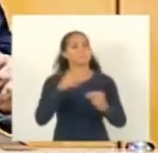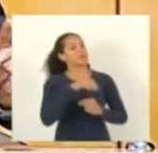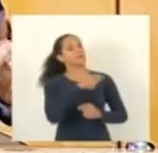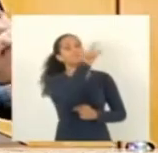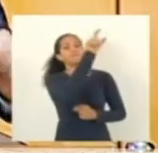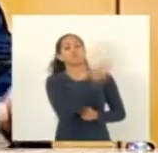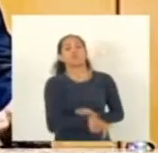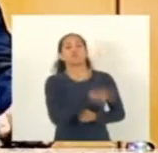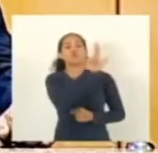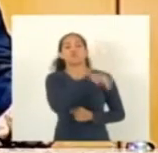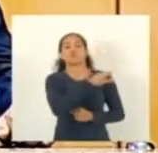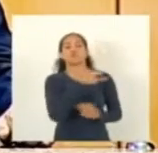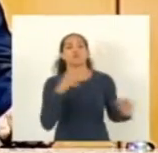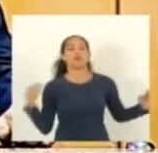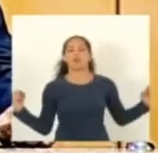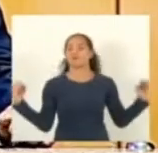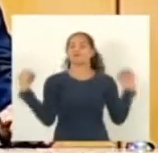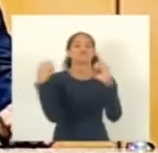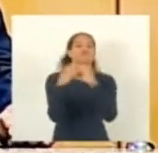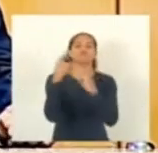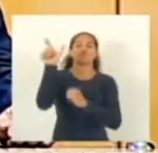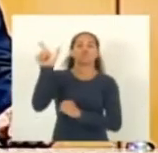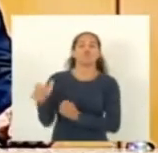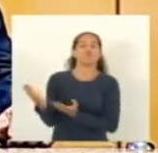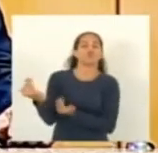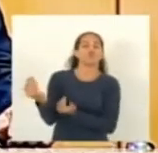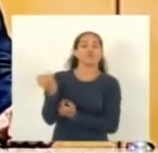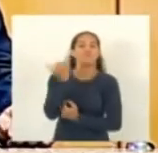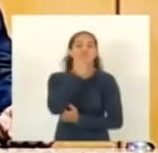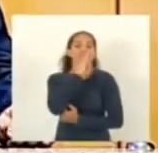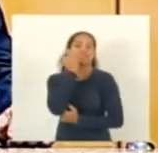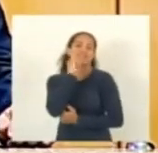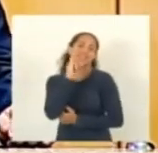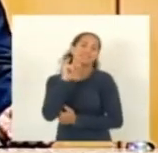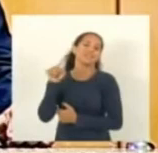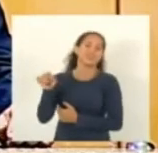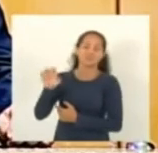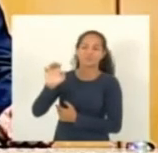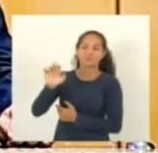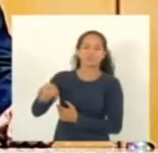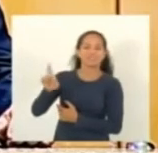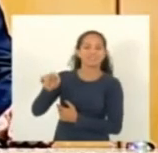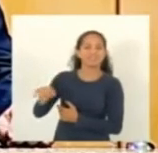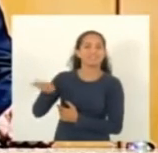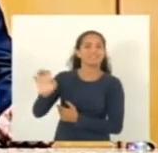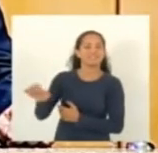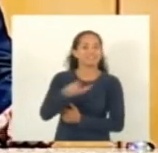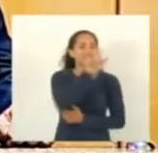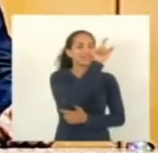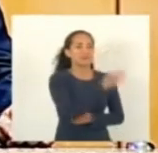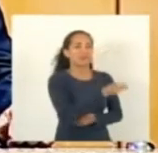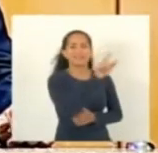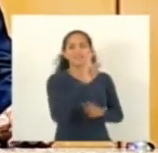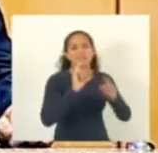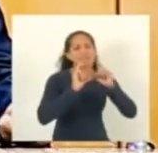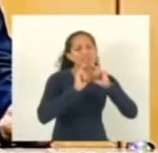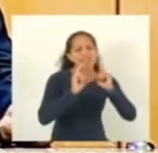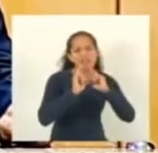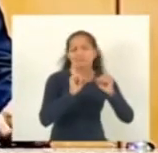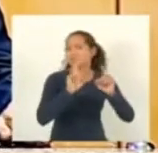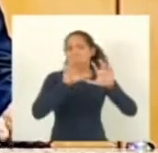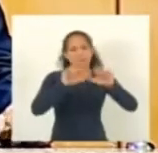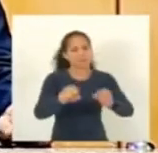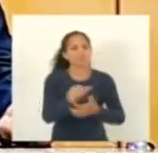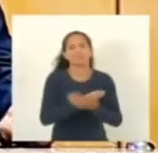nunca havia sido beijada pelo jovem italiano Henrique Porcello ninguém apareceu para reclamar o prêmio e de